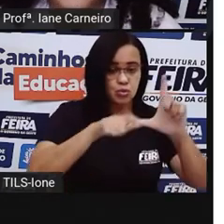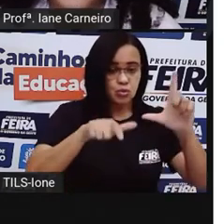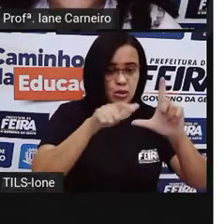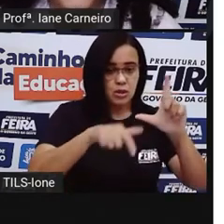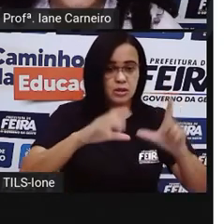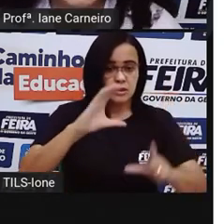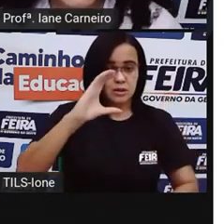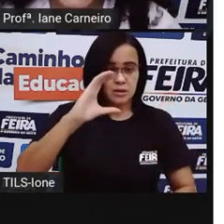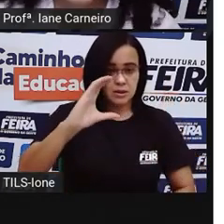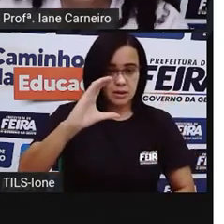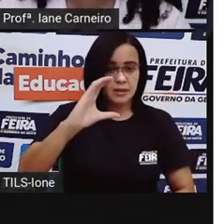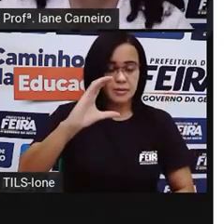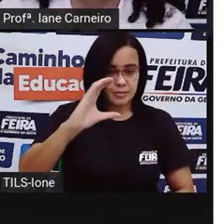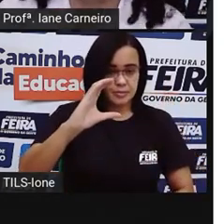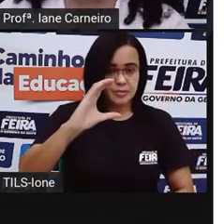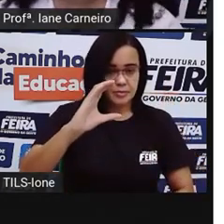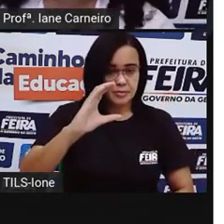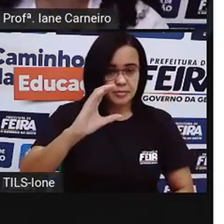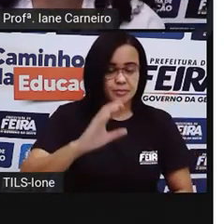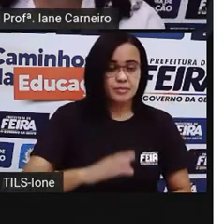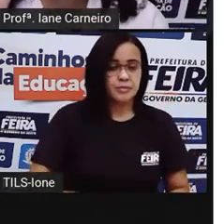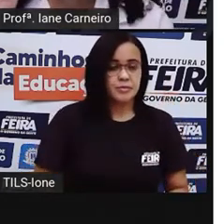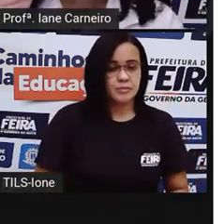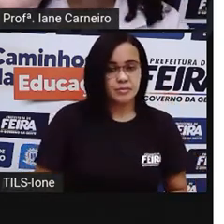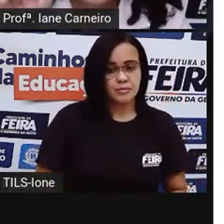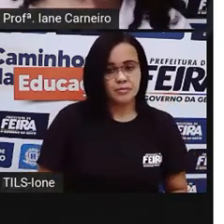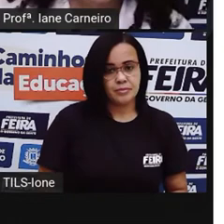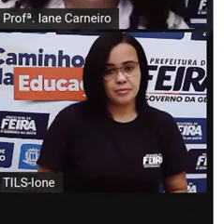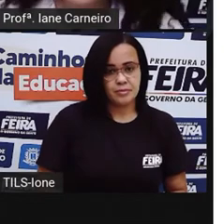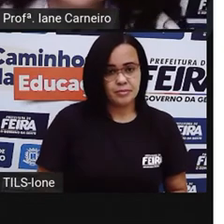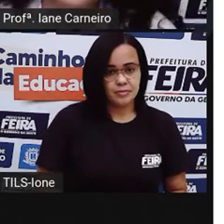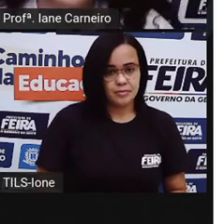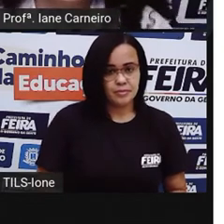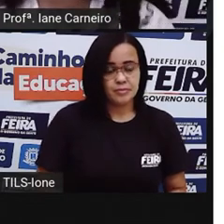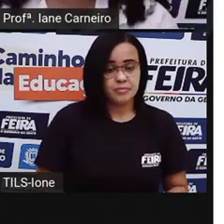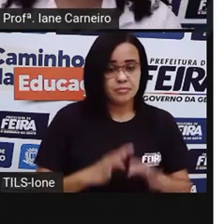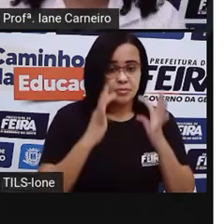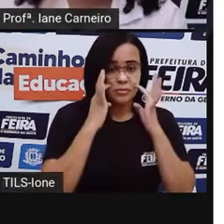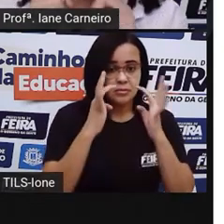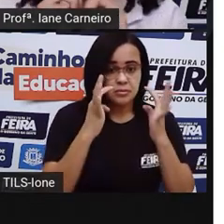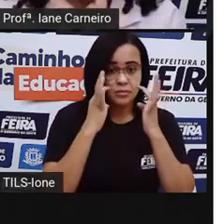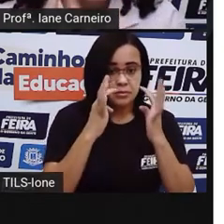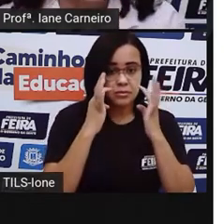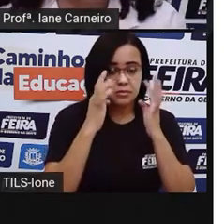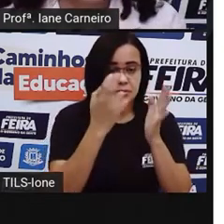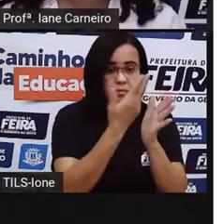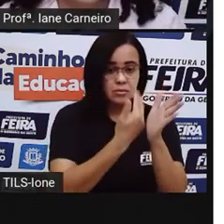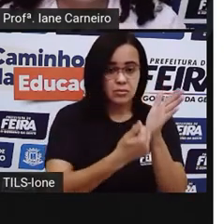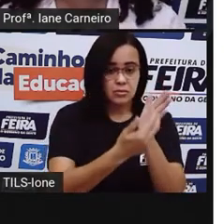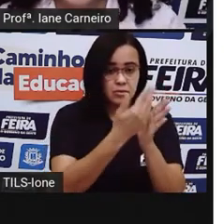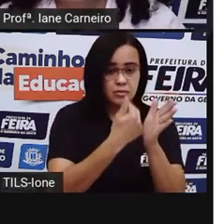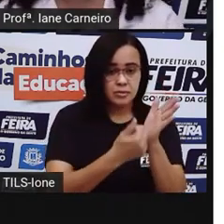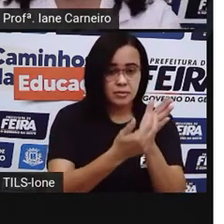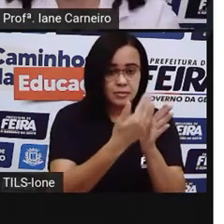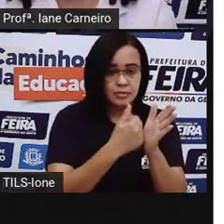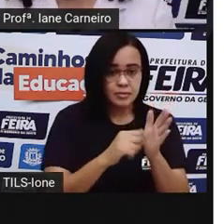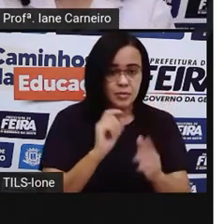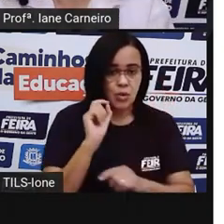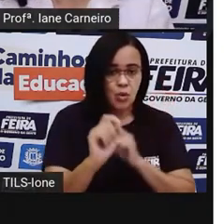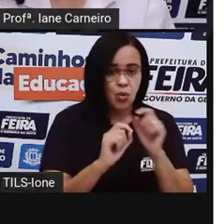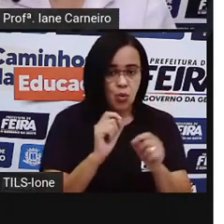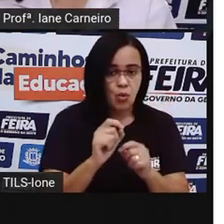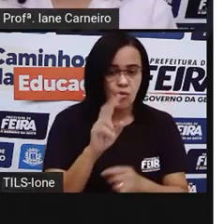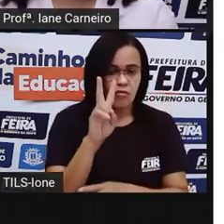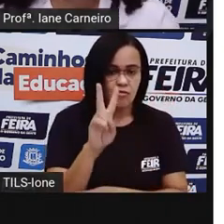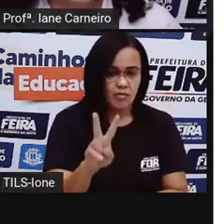Então essa é a coordenada dessa criança. Observe aí no desenho que tem a letra V. Vocês acharam a letra V?